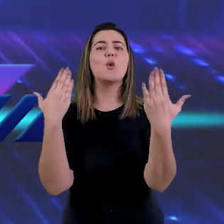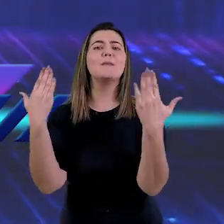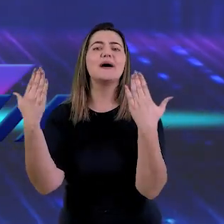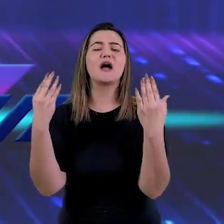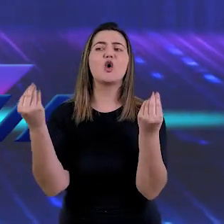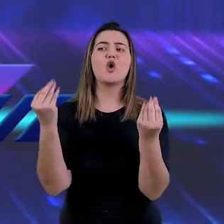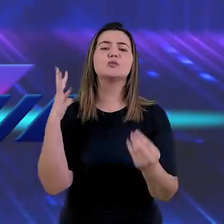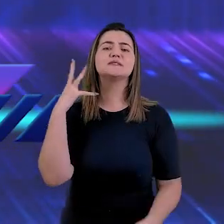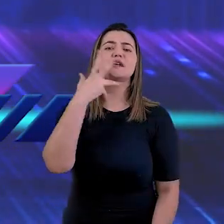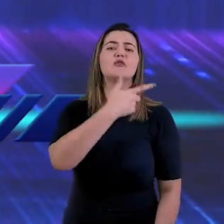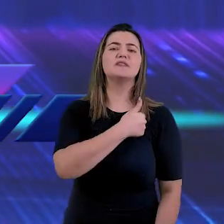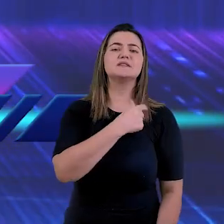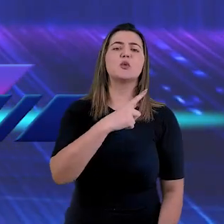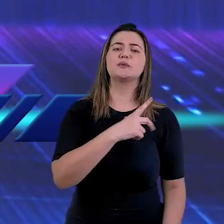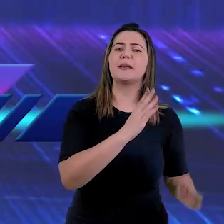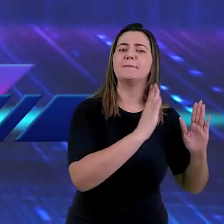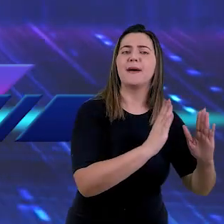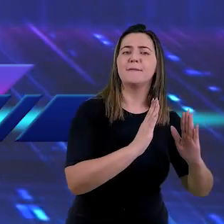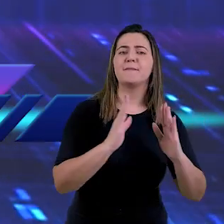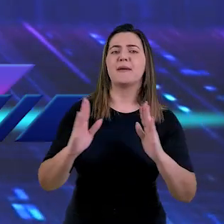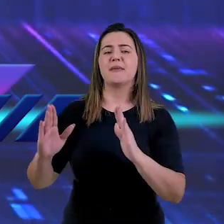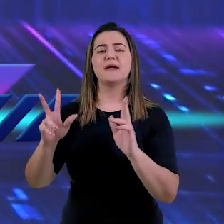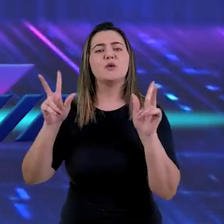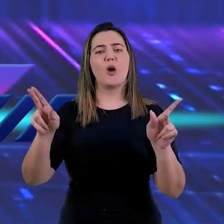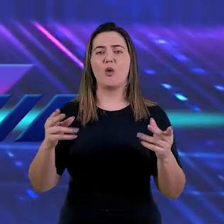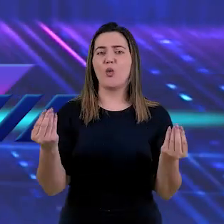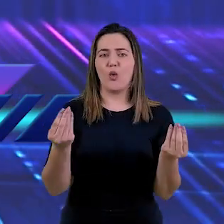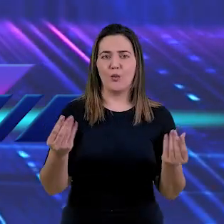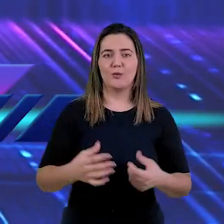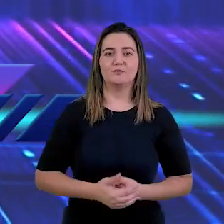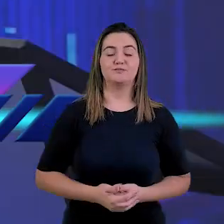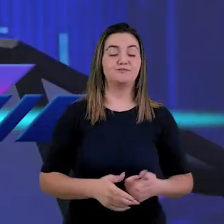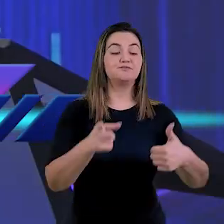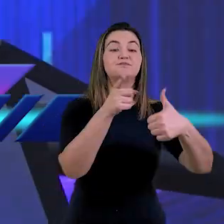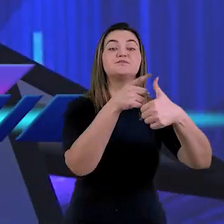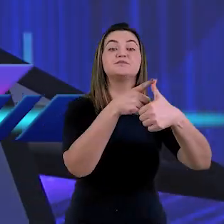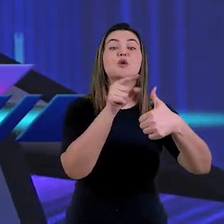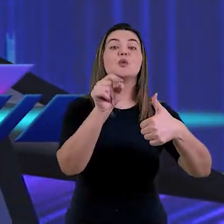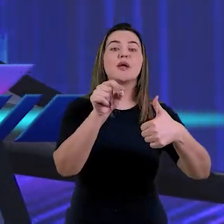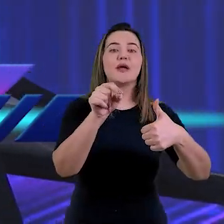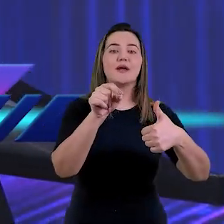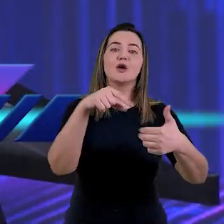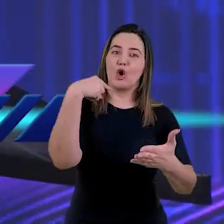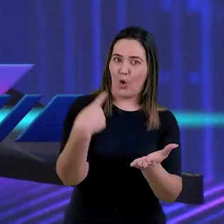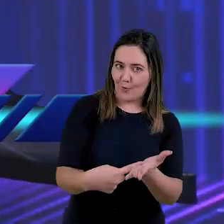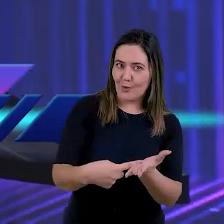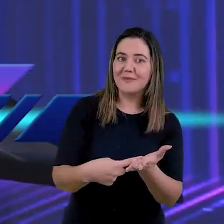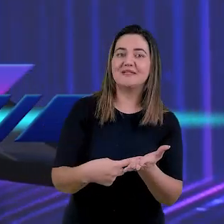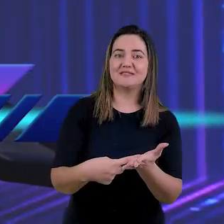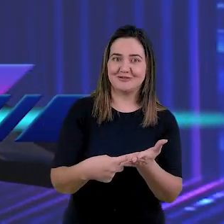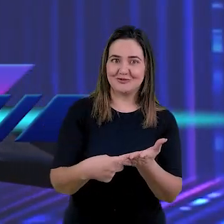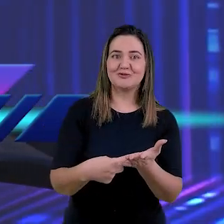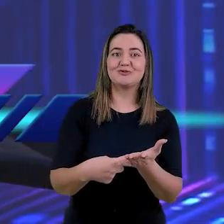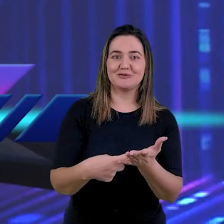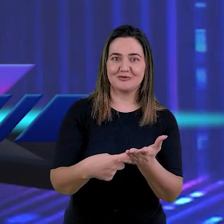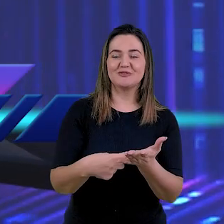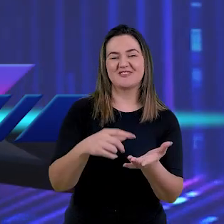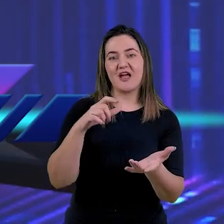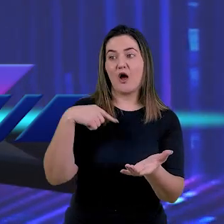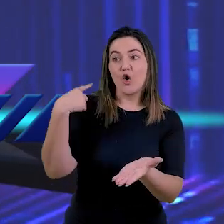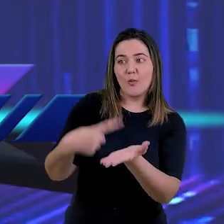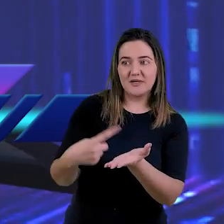na dinâmica da salvação do ser humano. O primeiro passo era o compromisso